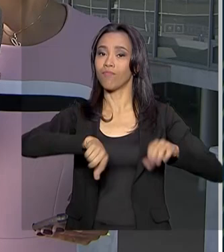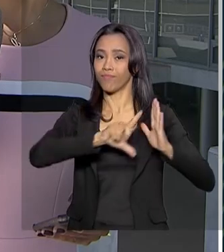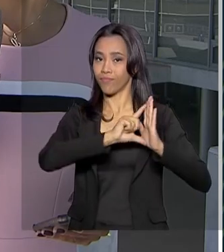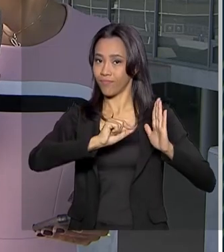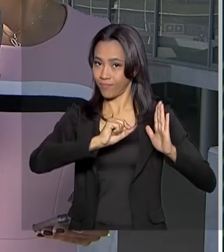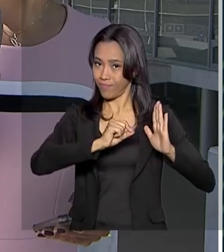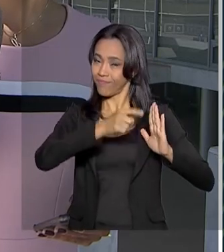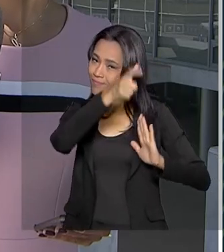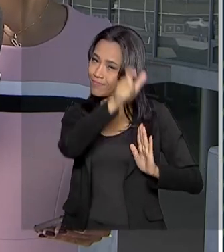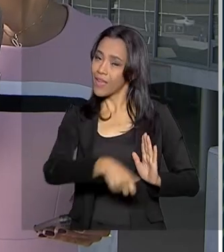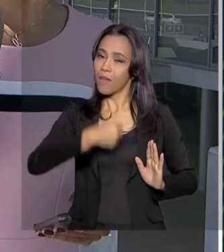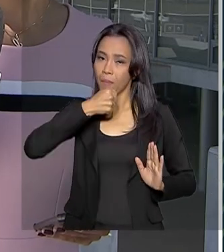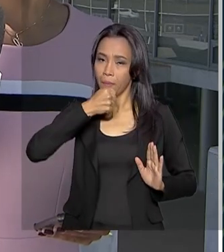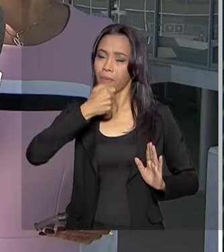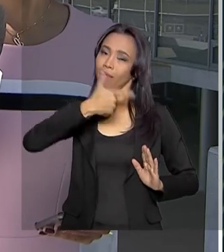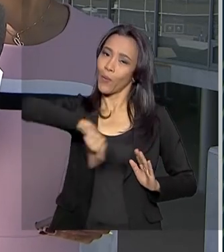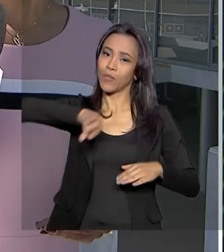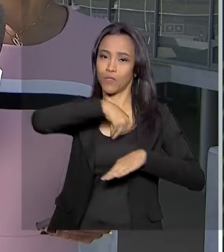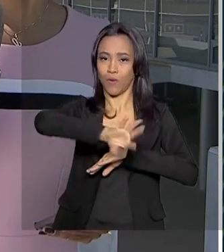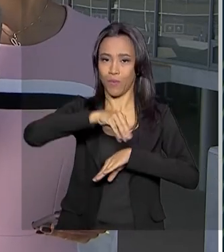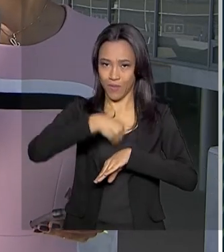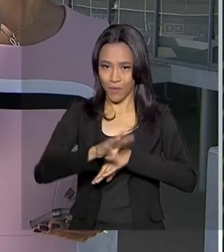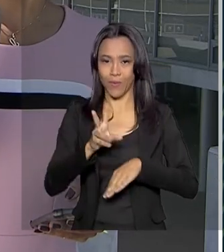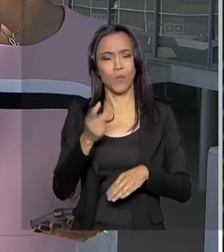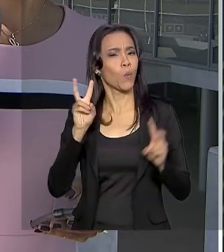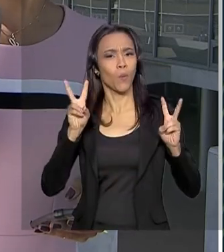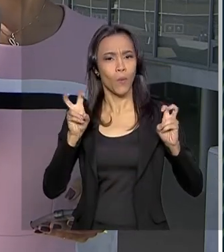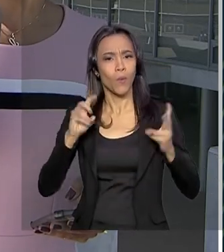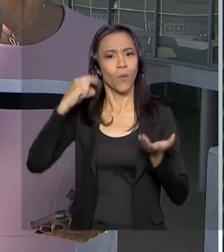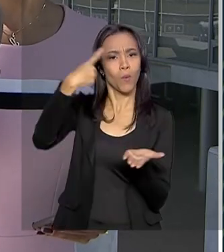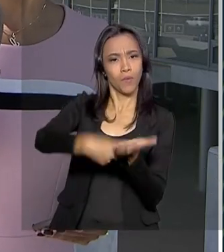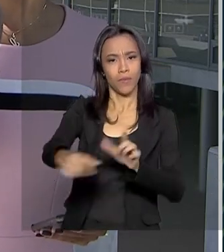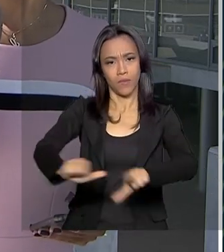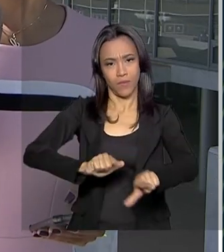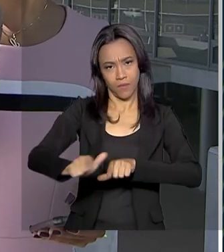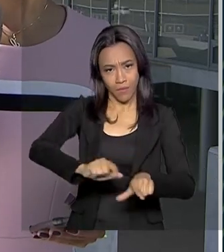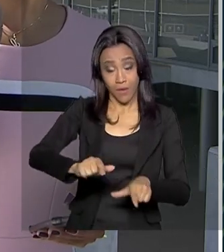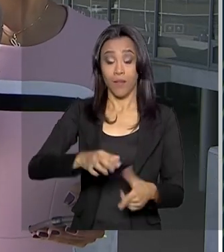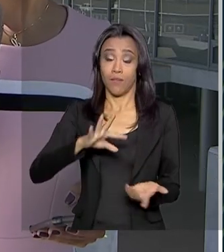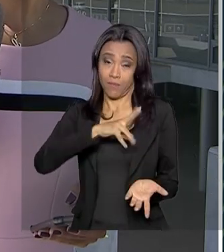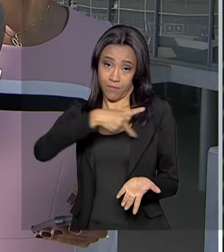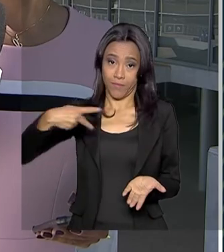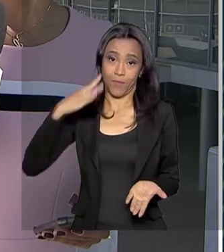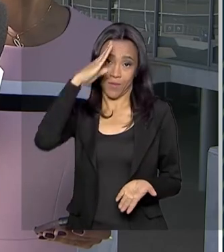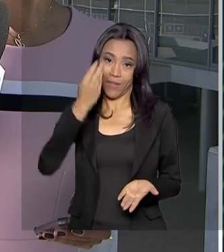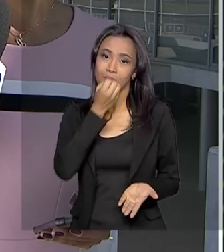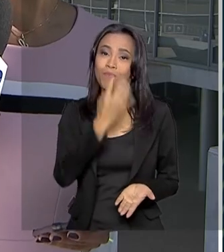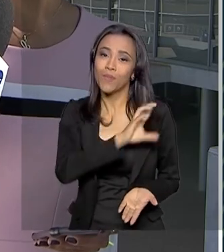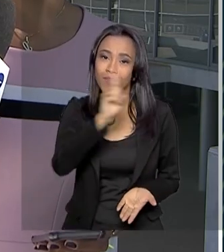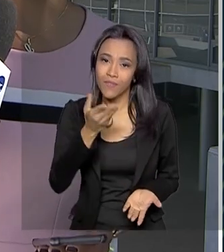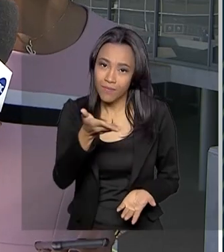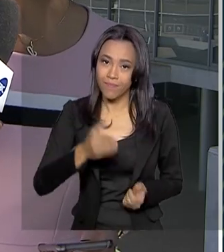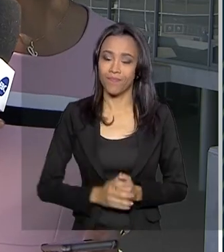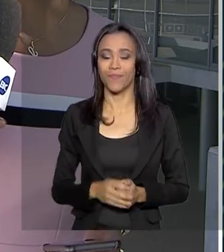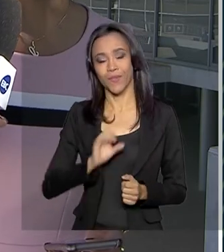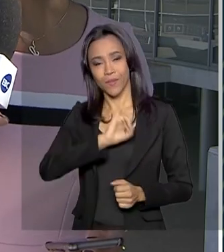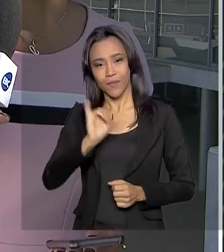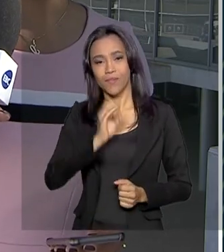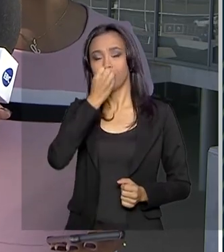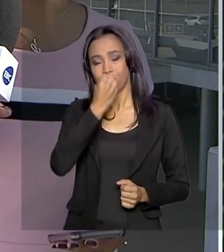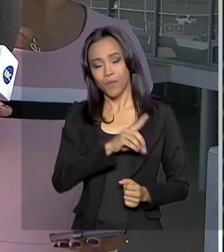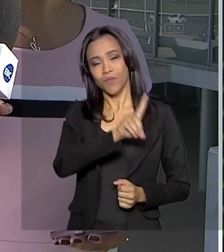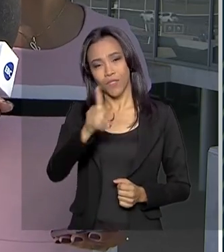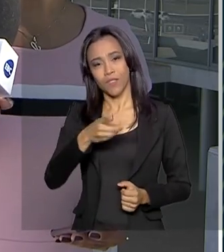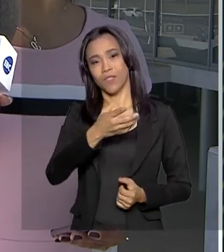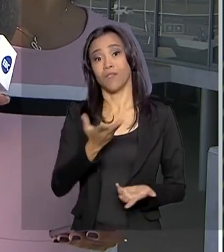Luciana Colares de Holanda tem outras informações sobre a agenda do presidente. Olá, Luciana, bom dia para você. Oi, Luana, bom dia para